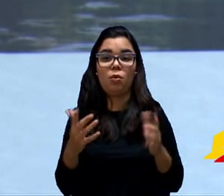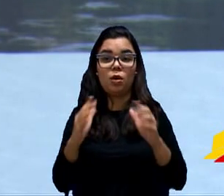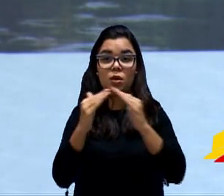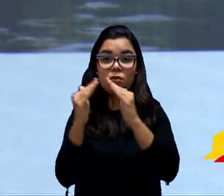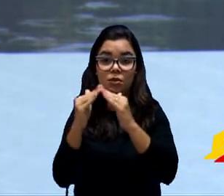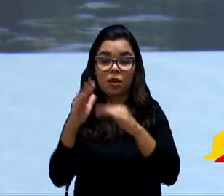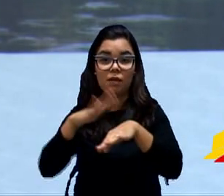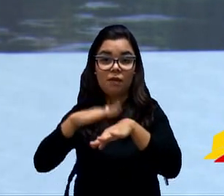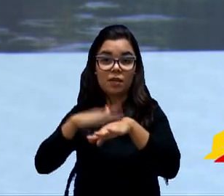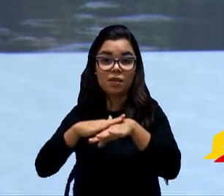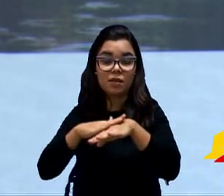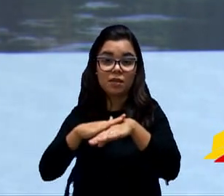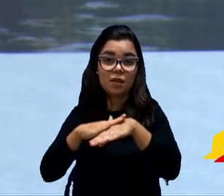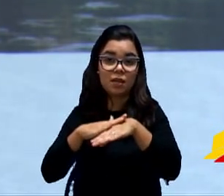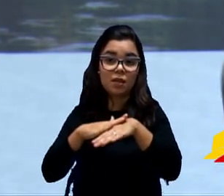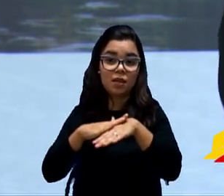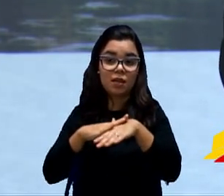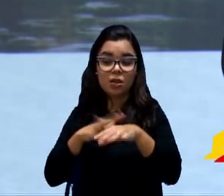Pois não, Nobre, vereador.